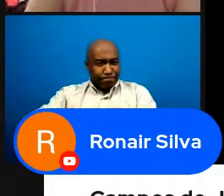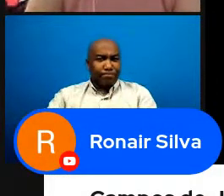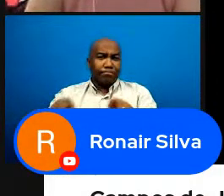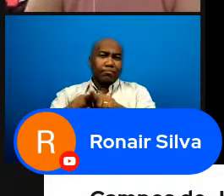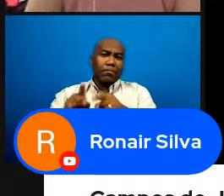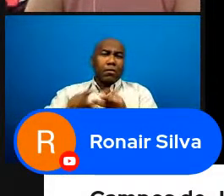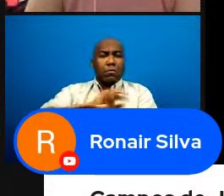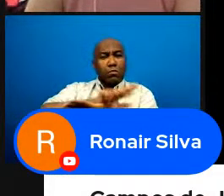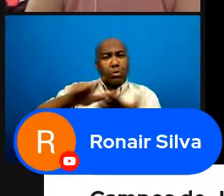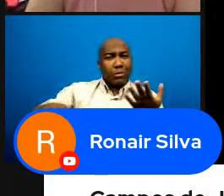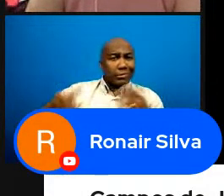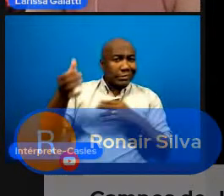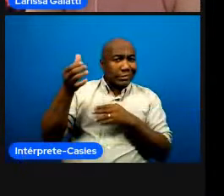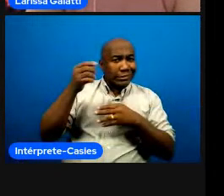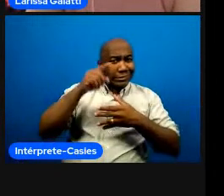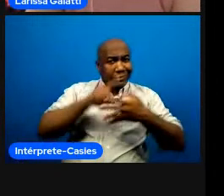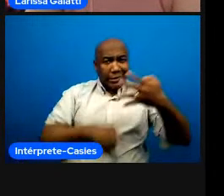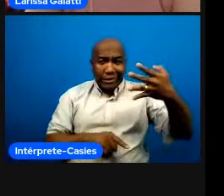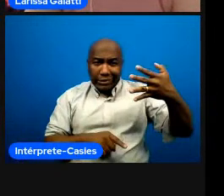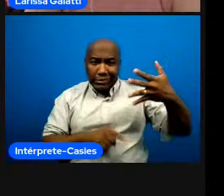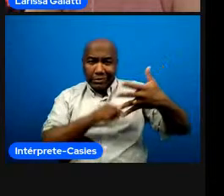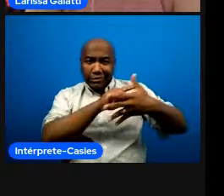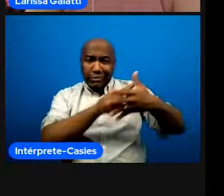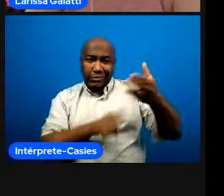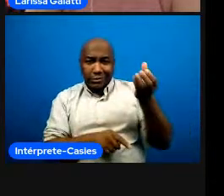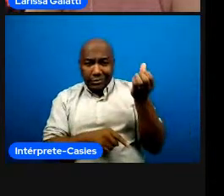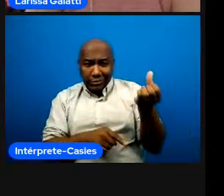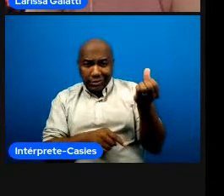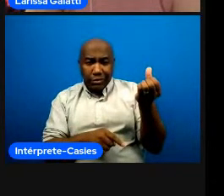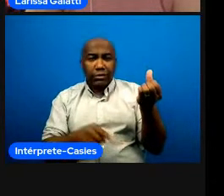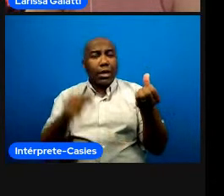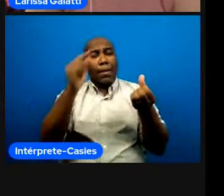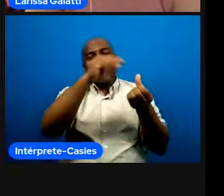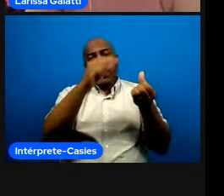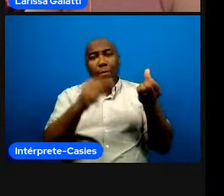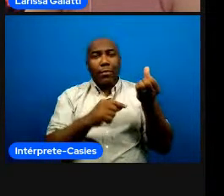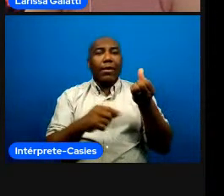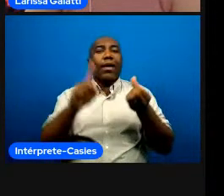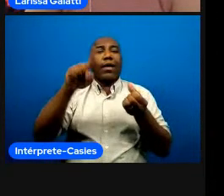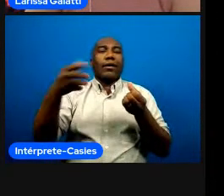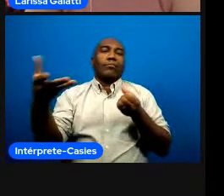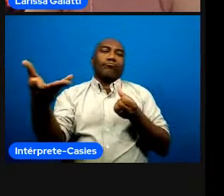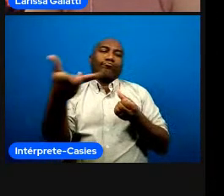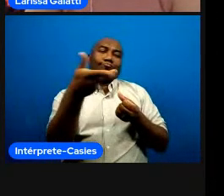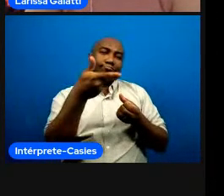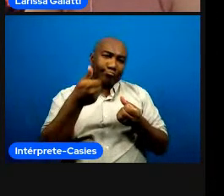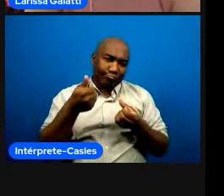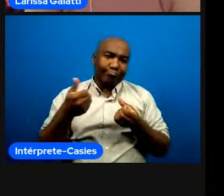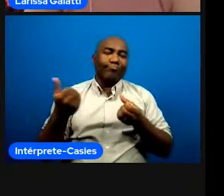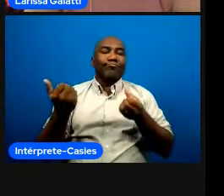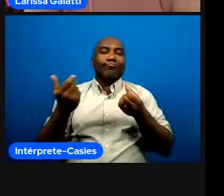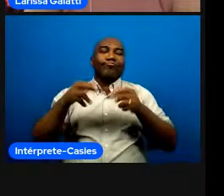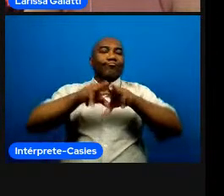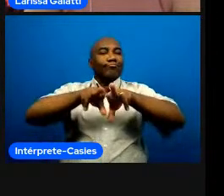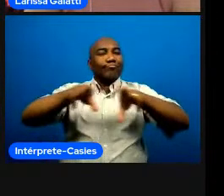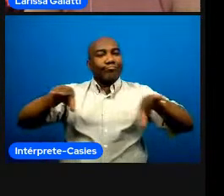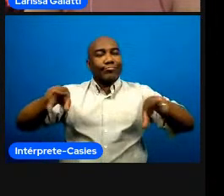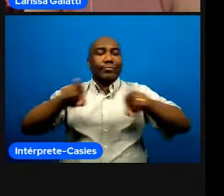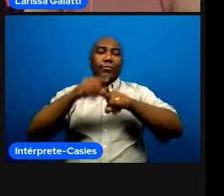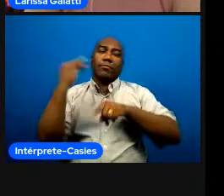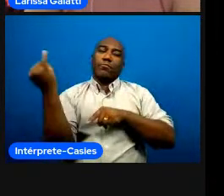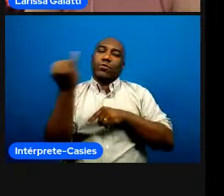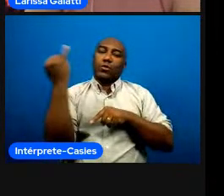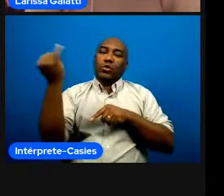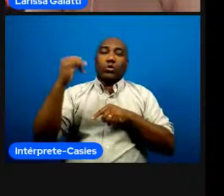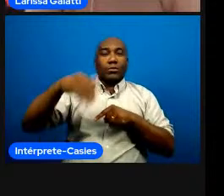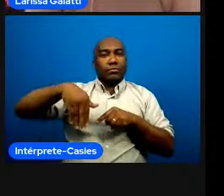funções primárias que são executadas e a partir daí as competências sugeridas né como como as importantes não são